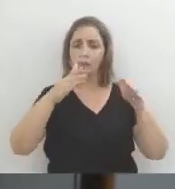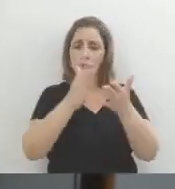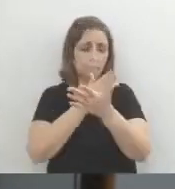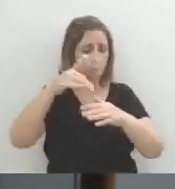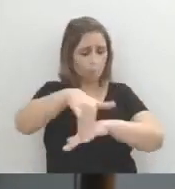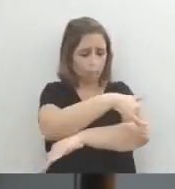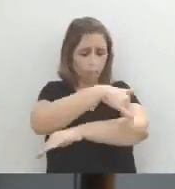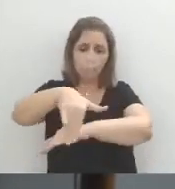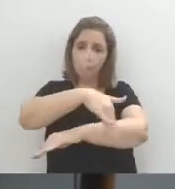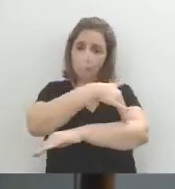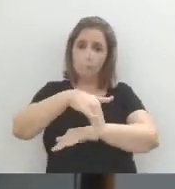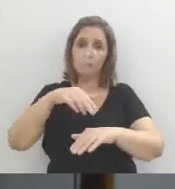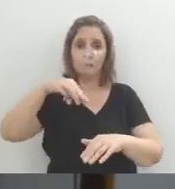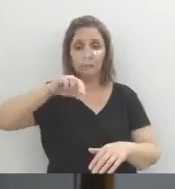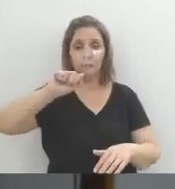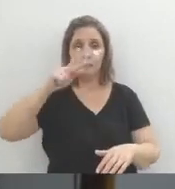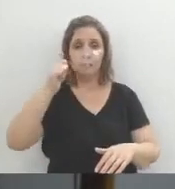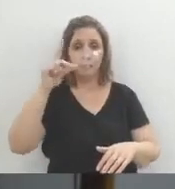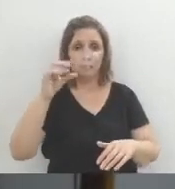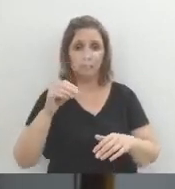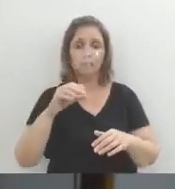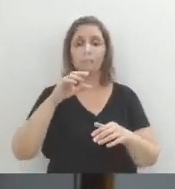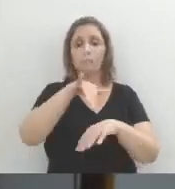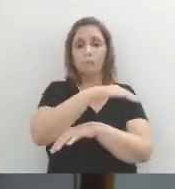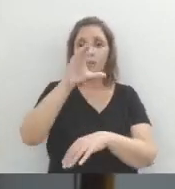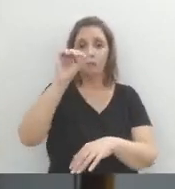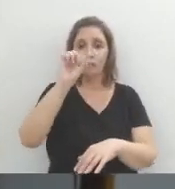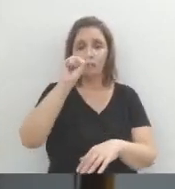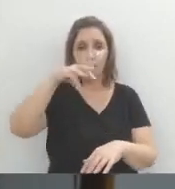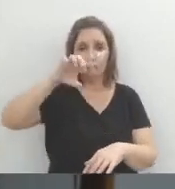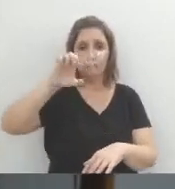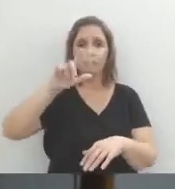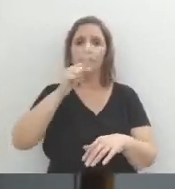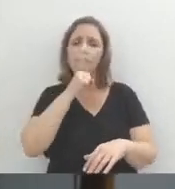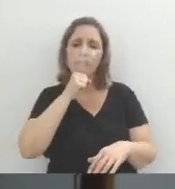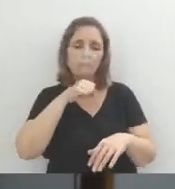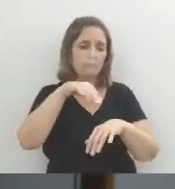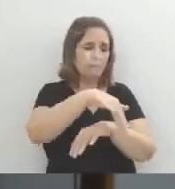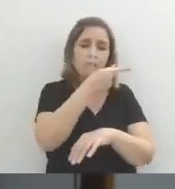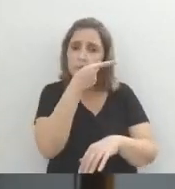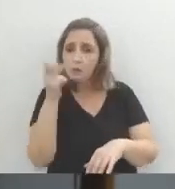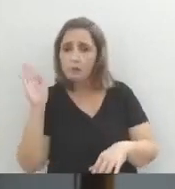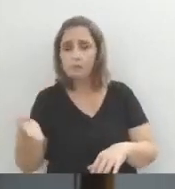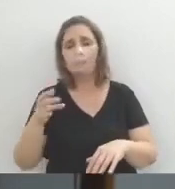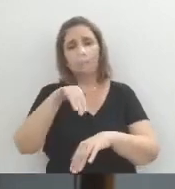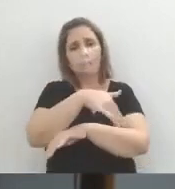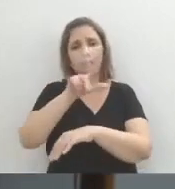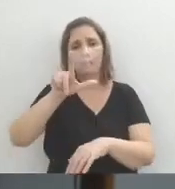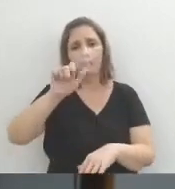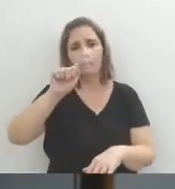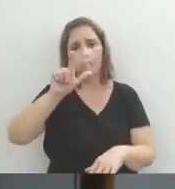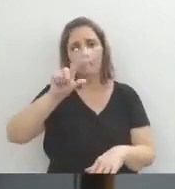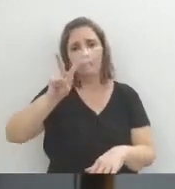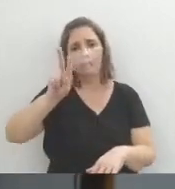Machado cita em suas obras, por exemplo, a Rua do Cosme Velho, né? Então, assim, a Rua do Lavrador, né?